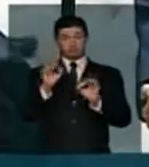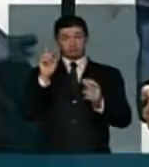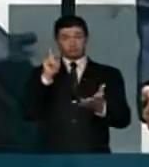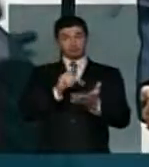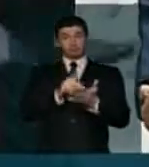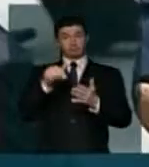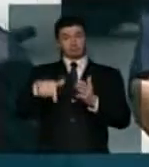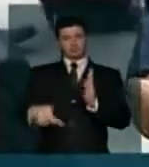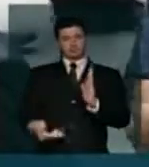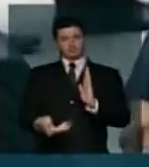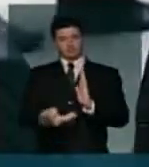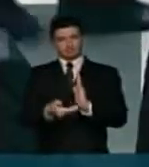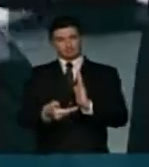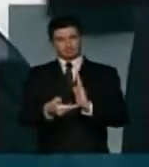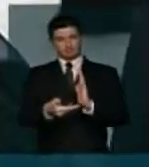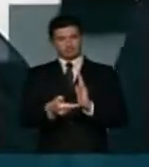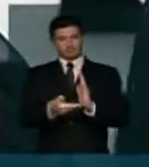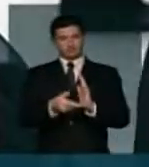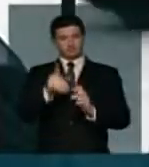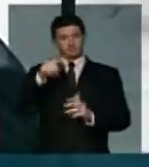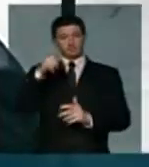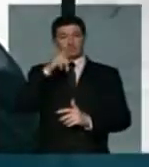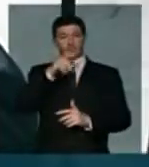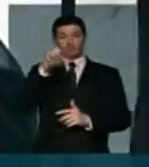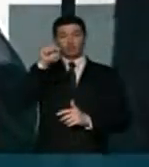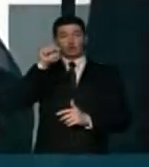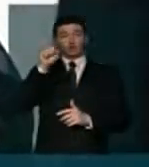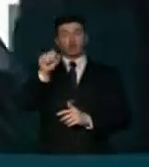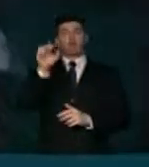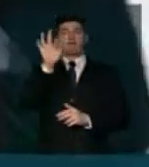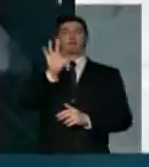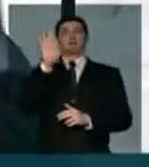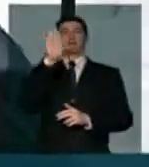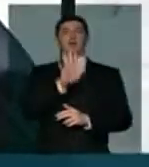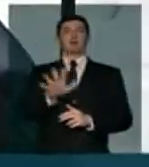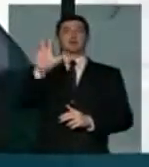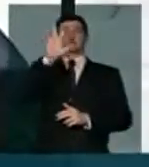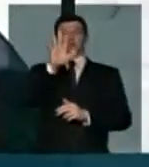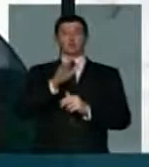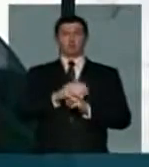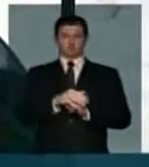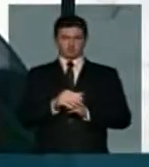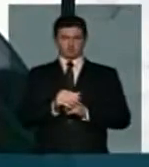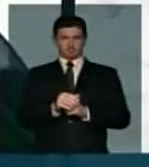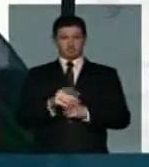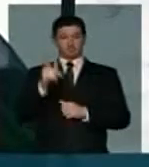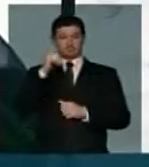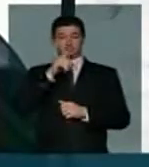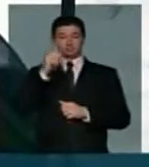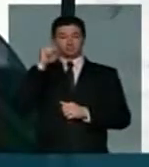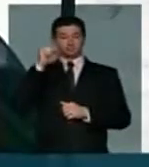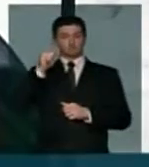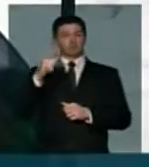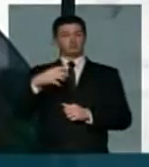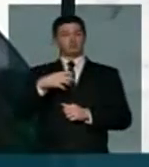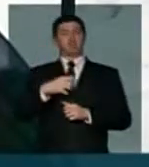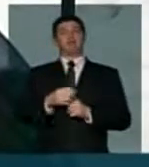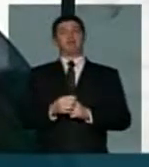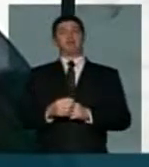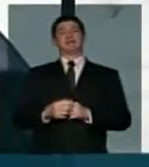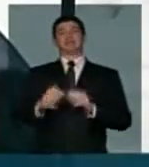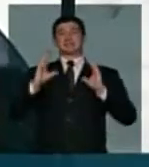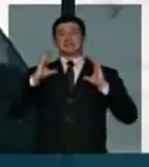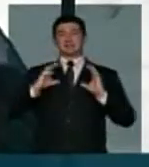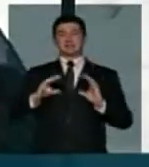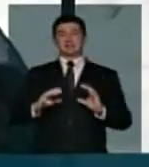pela Câmara dos Deputados é a vitória da Federação Brasileira. É a vitória da cidadania de todos